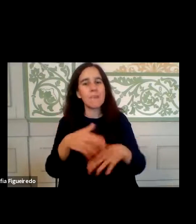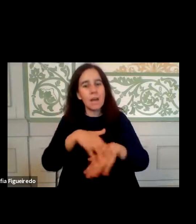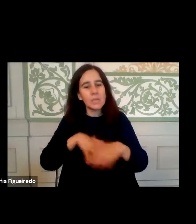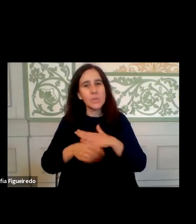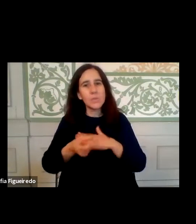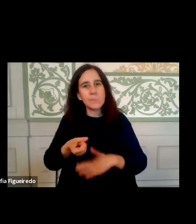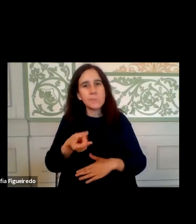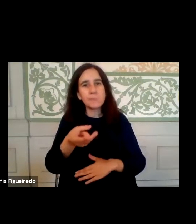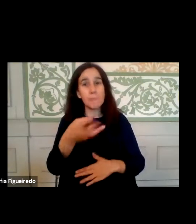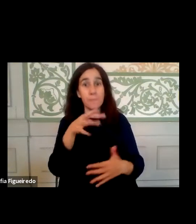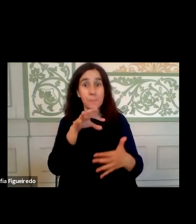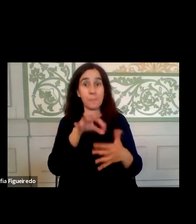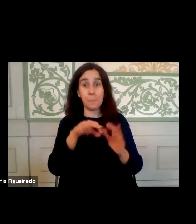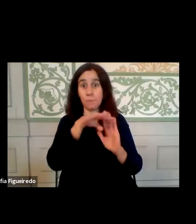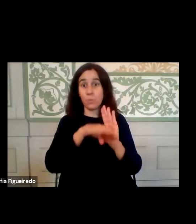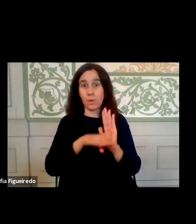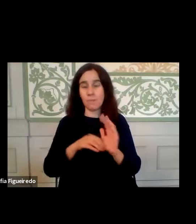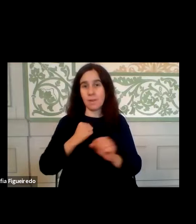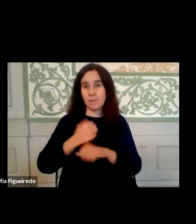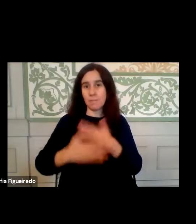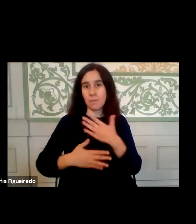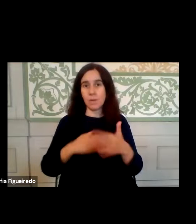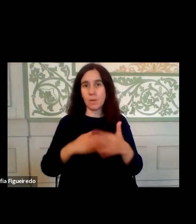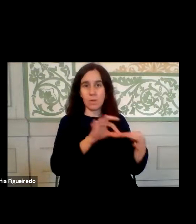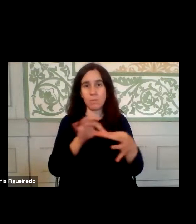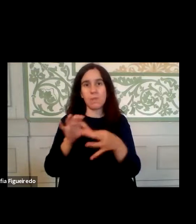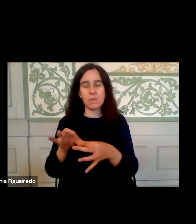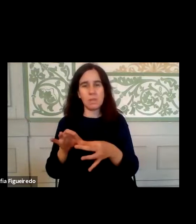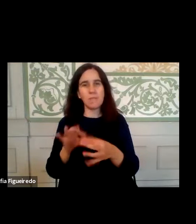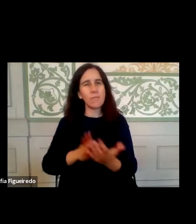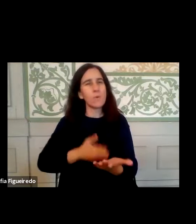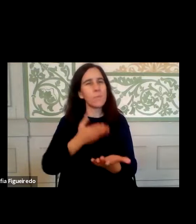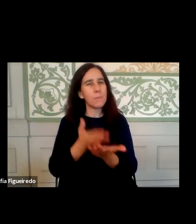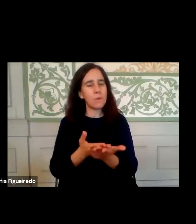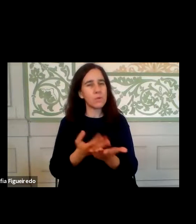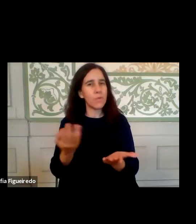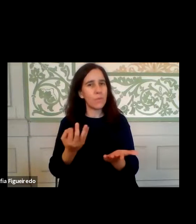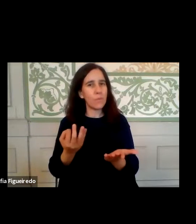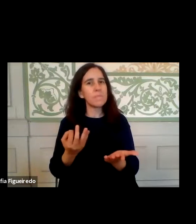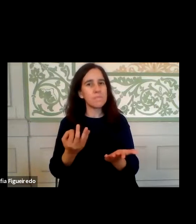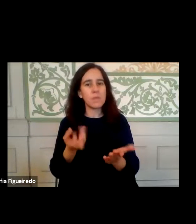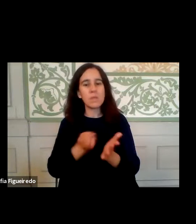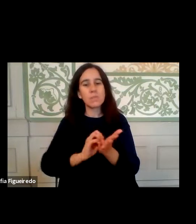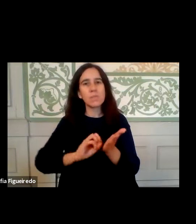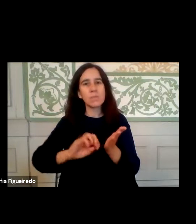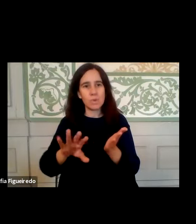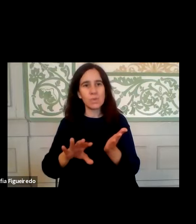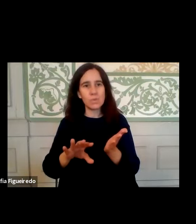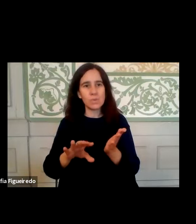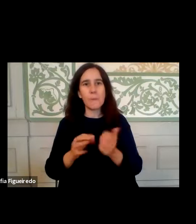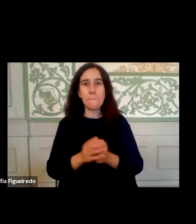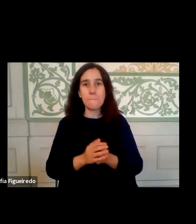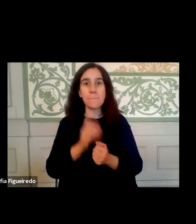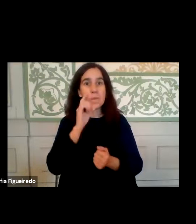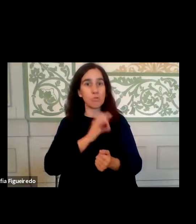no âmbito do Programa de Trabalho Colaborativo, que foi uma proposta feita por despacho da